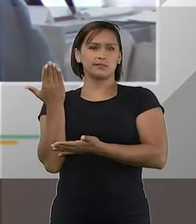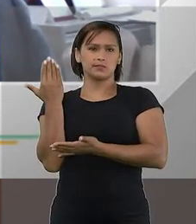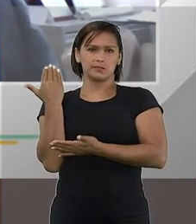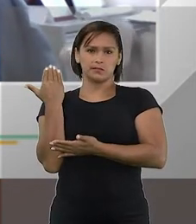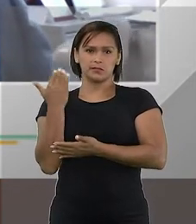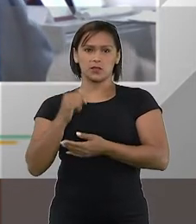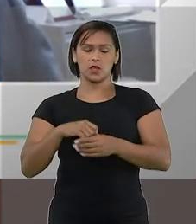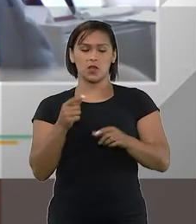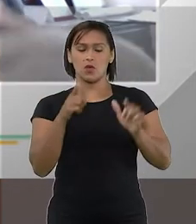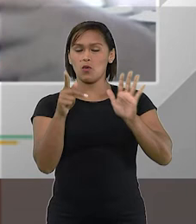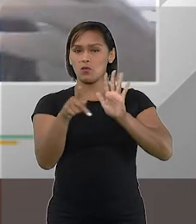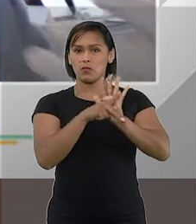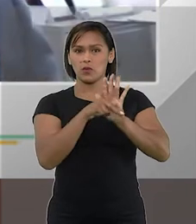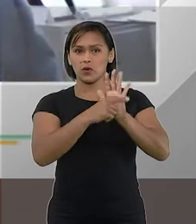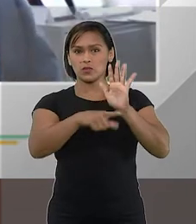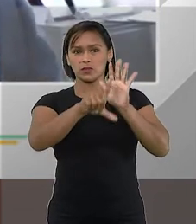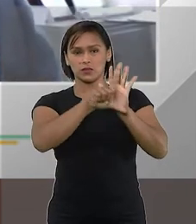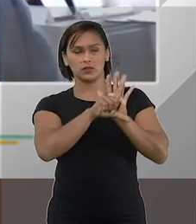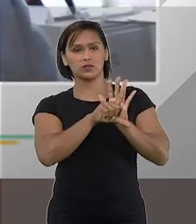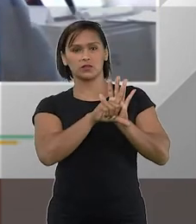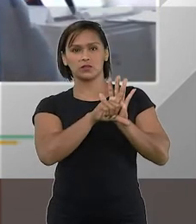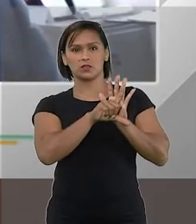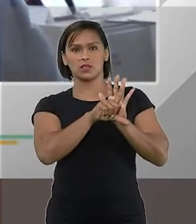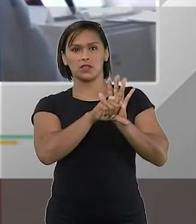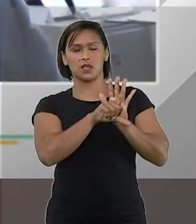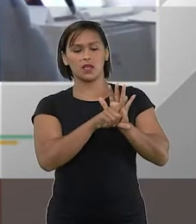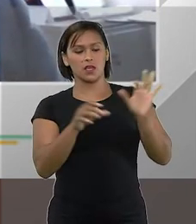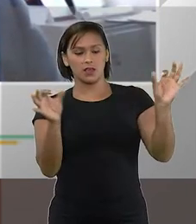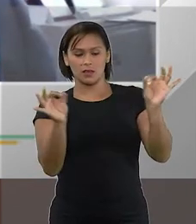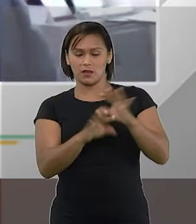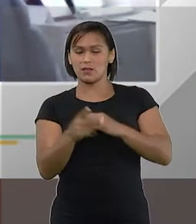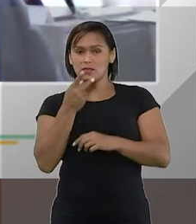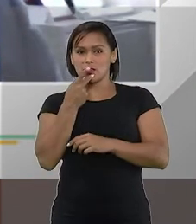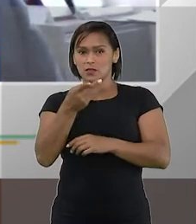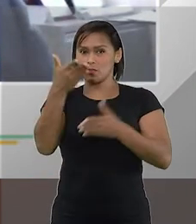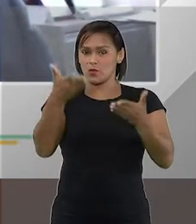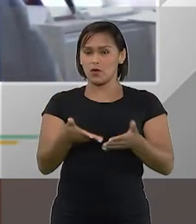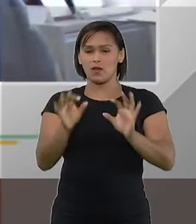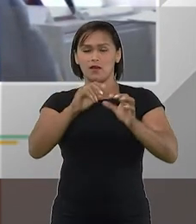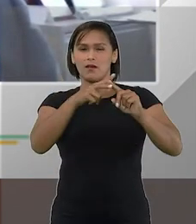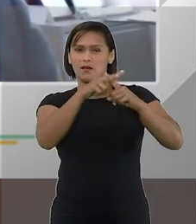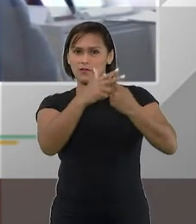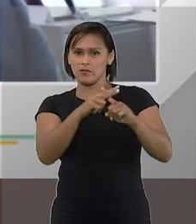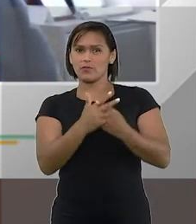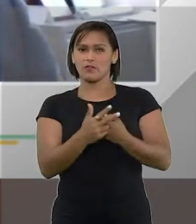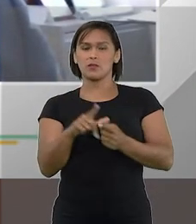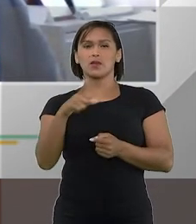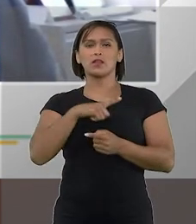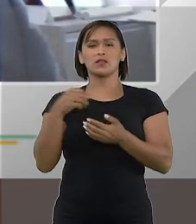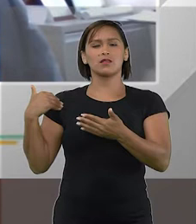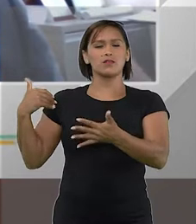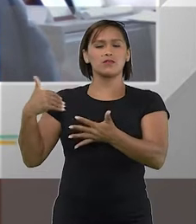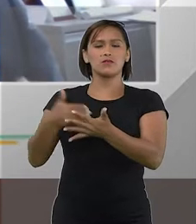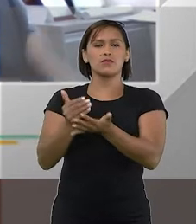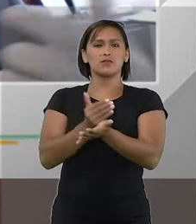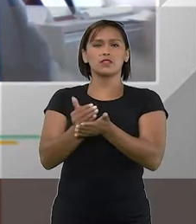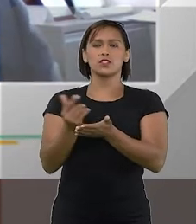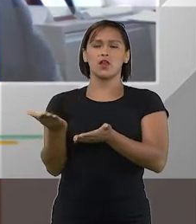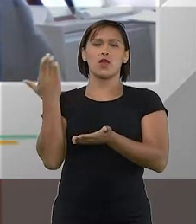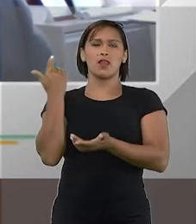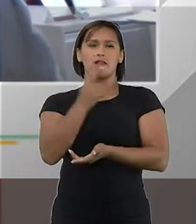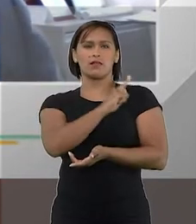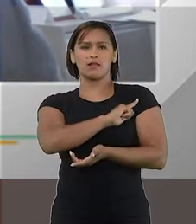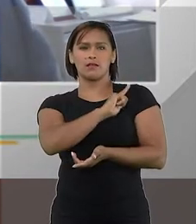projeto de lei que acabou resultando nessa reforma, ele teve início, a sua